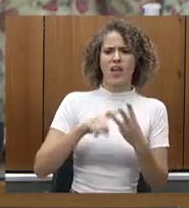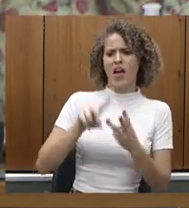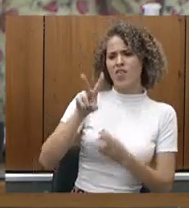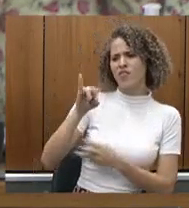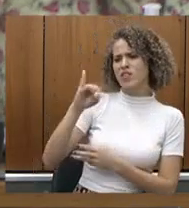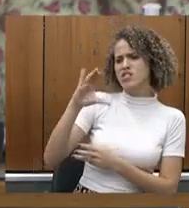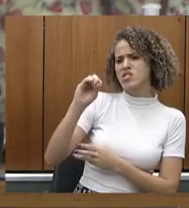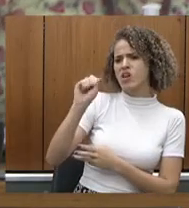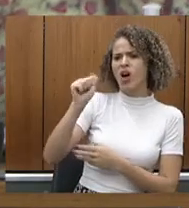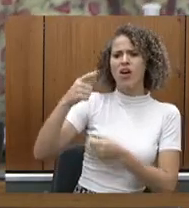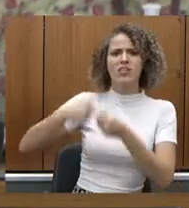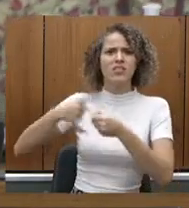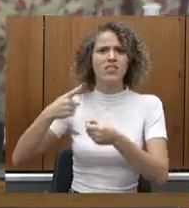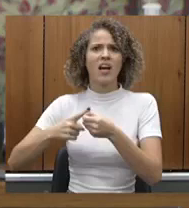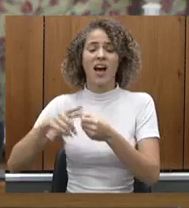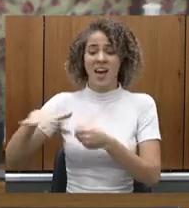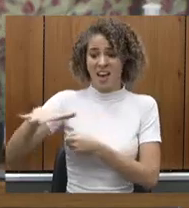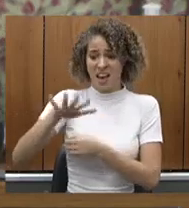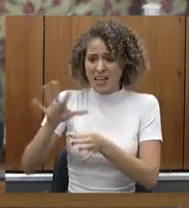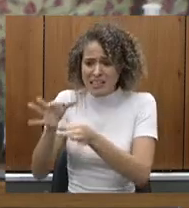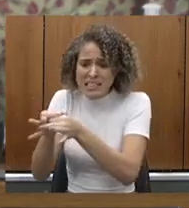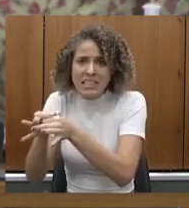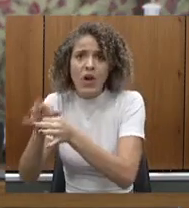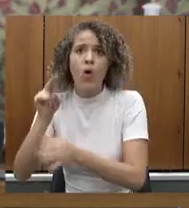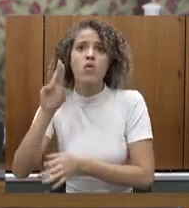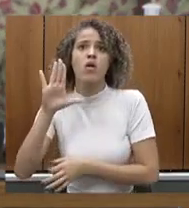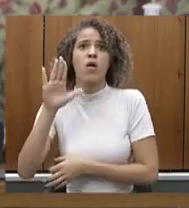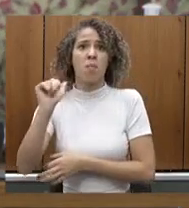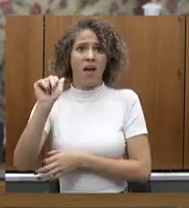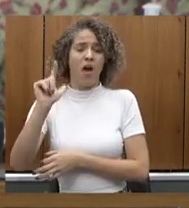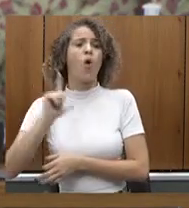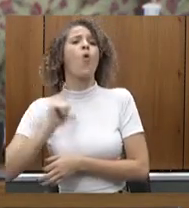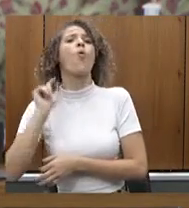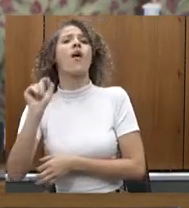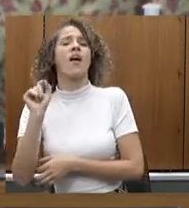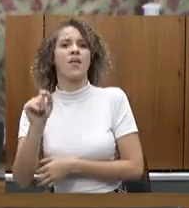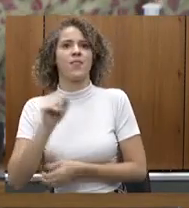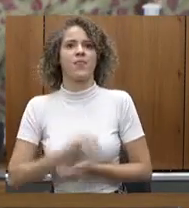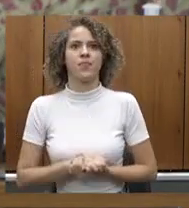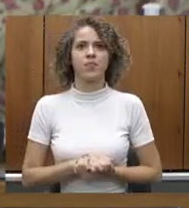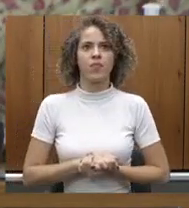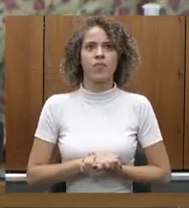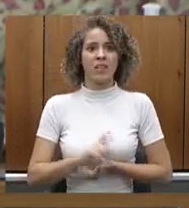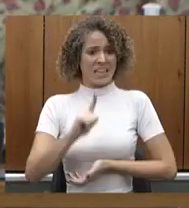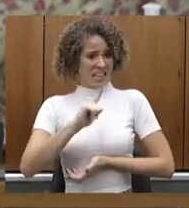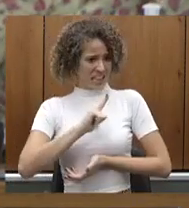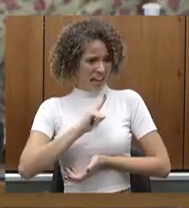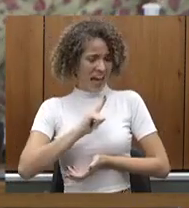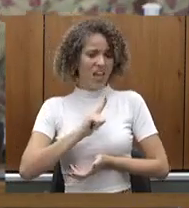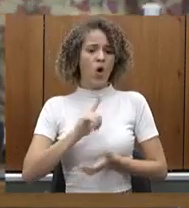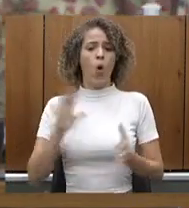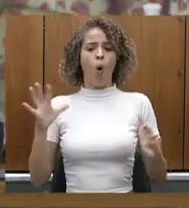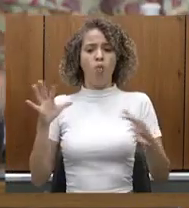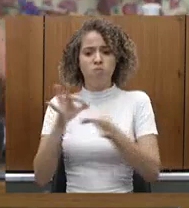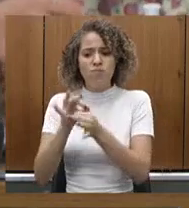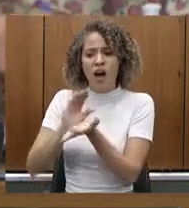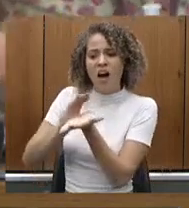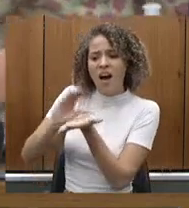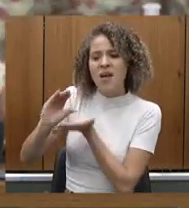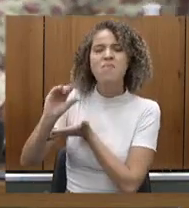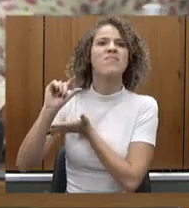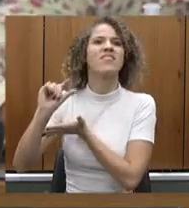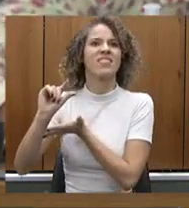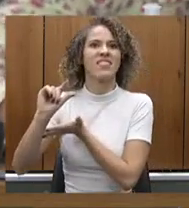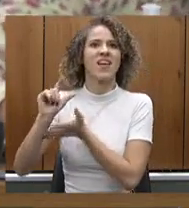região de Ubar para que realmente a gente tenha um custo menor para as prefeituras que acabam na sua